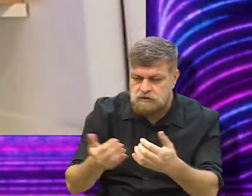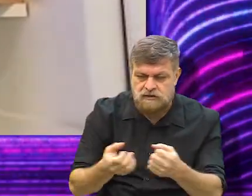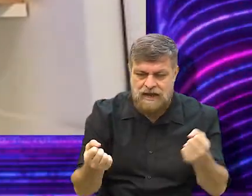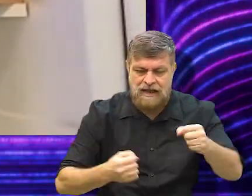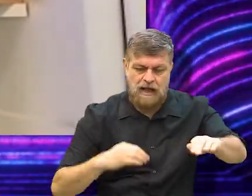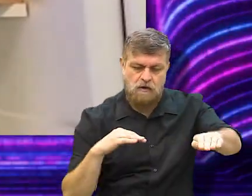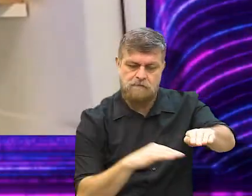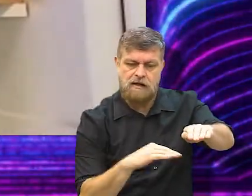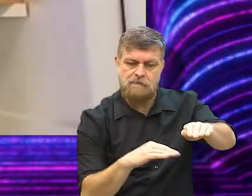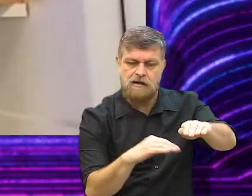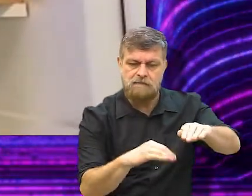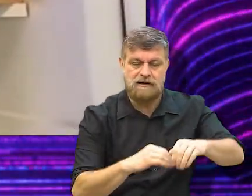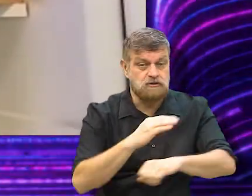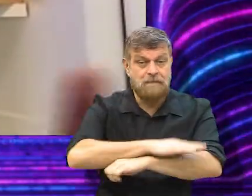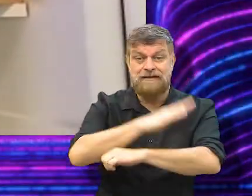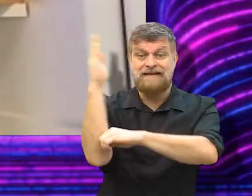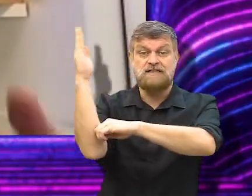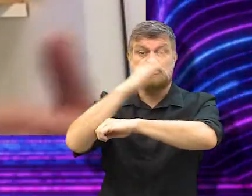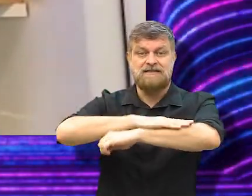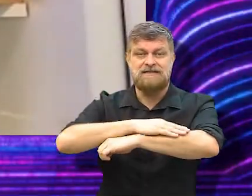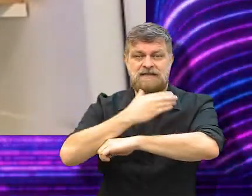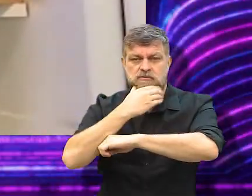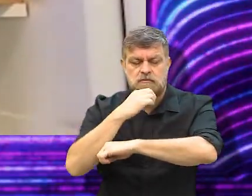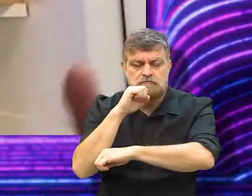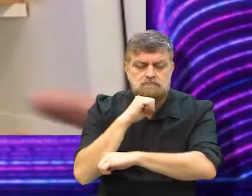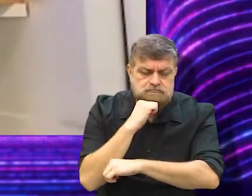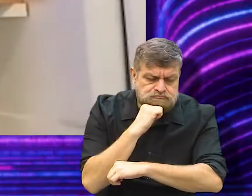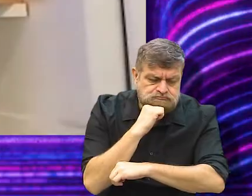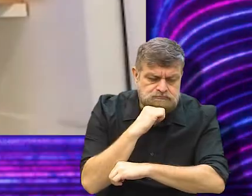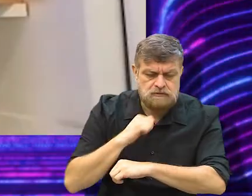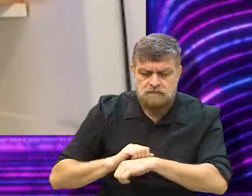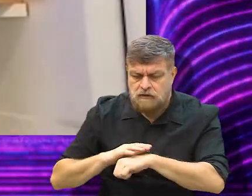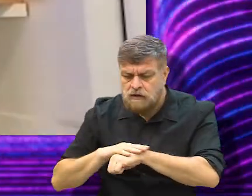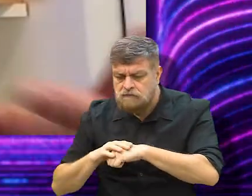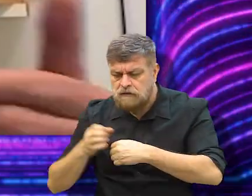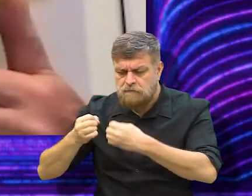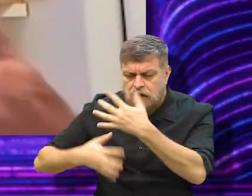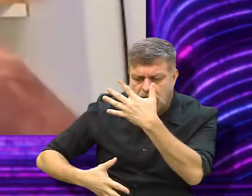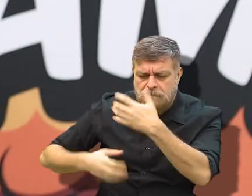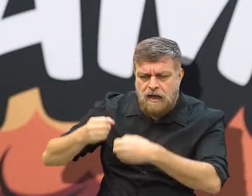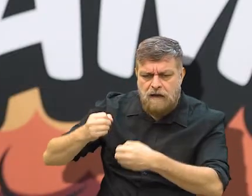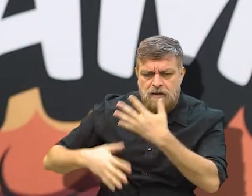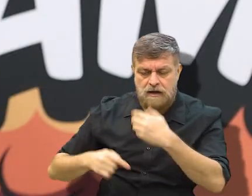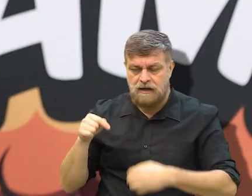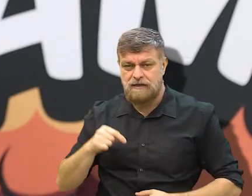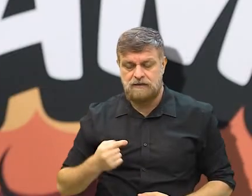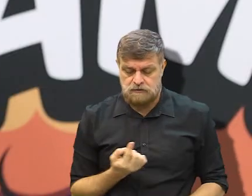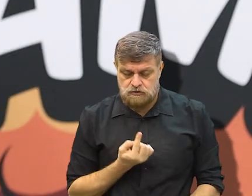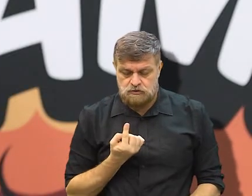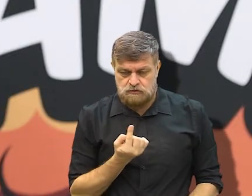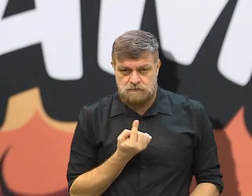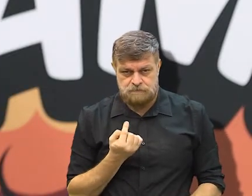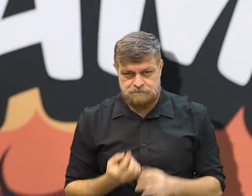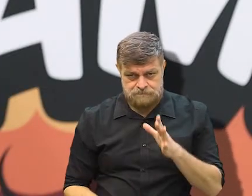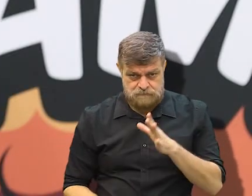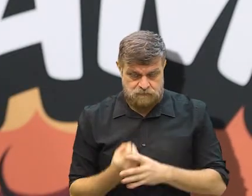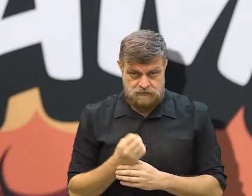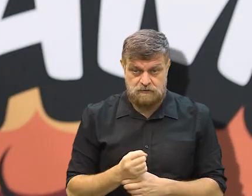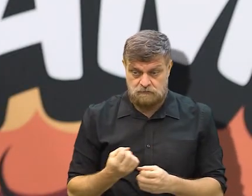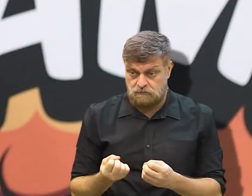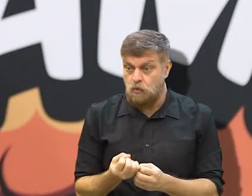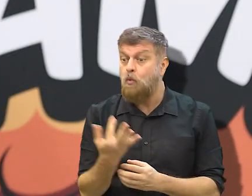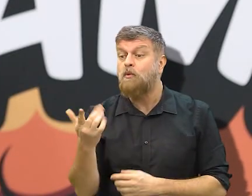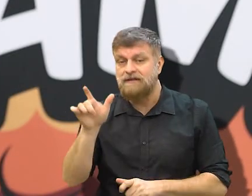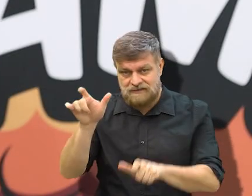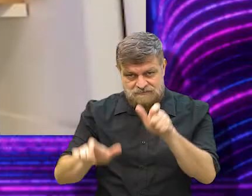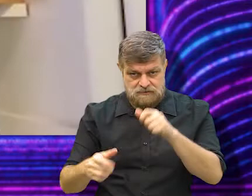de estacionamentos que ele consegue ver. Então, ele vai convivendo com a esposa e vai contando. E, óbvio, que o isolamento, isso aconteceu com as